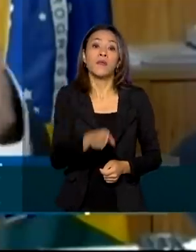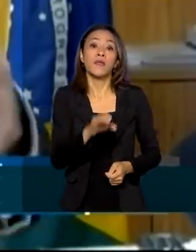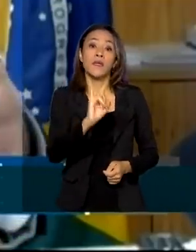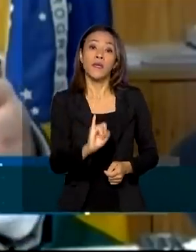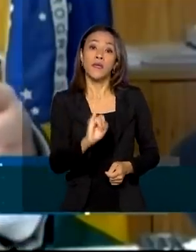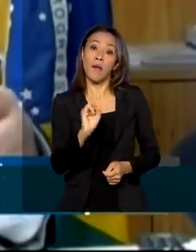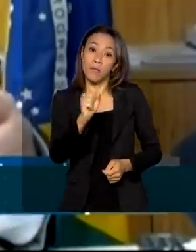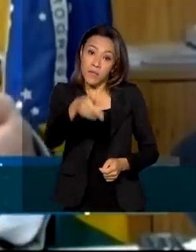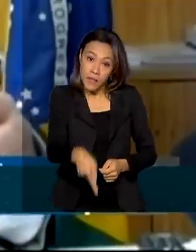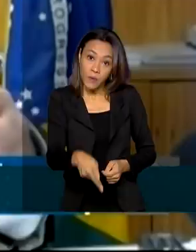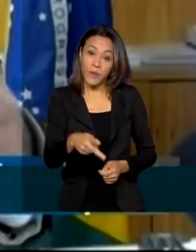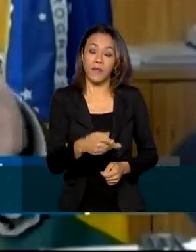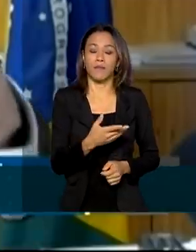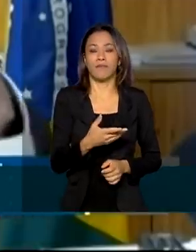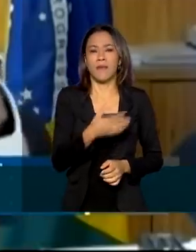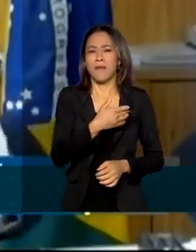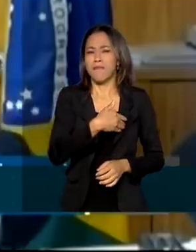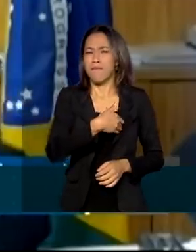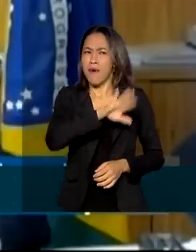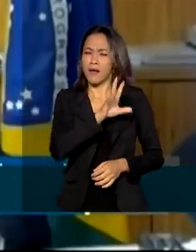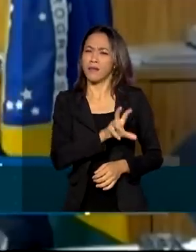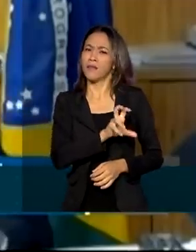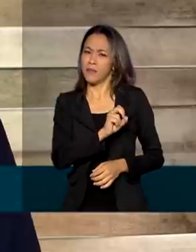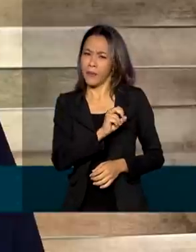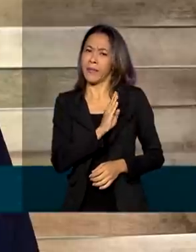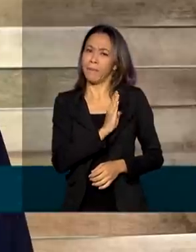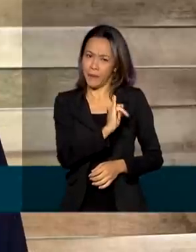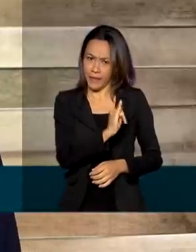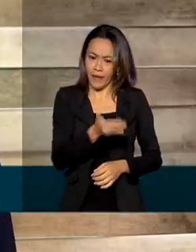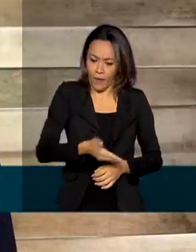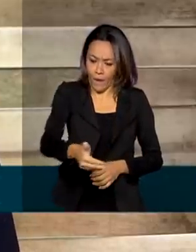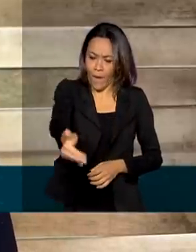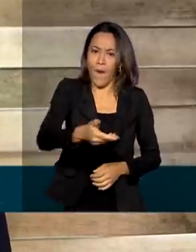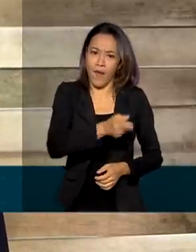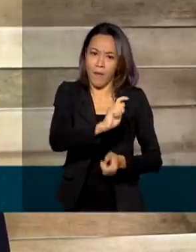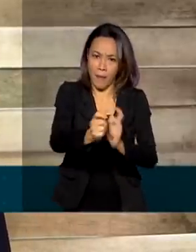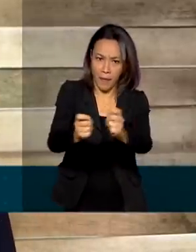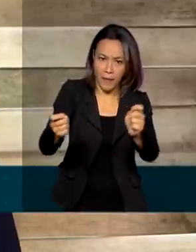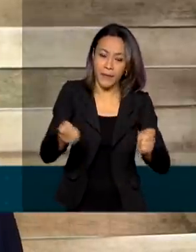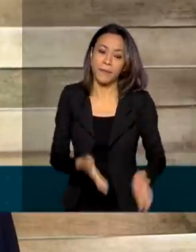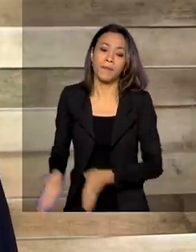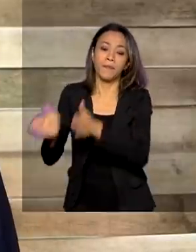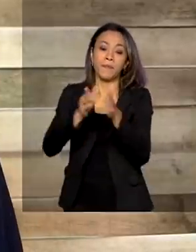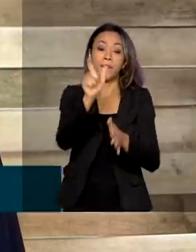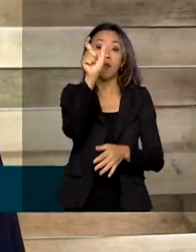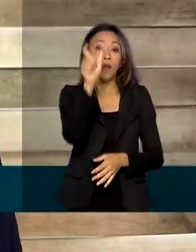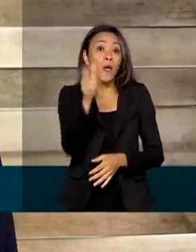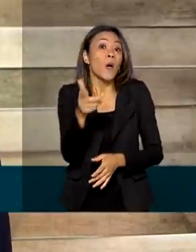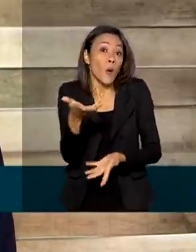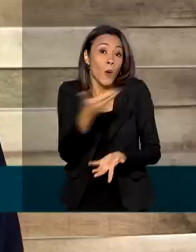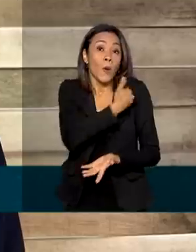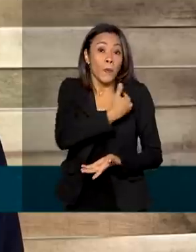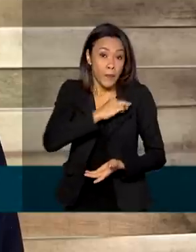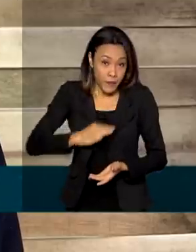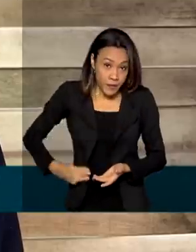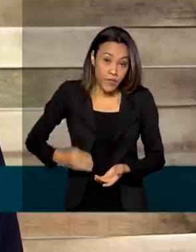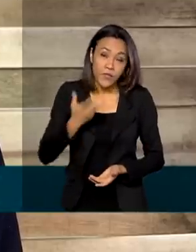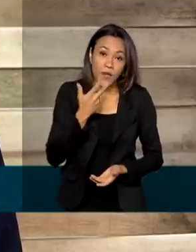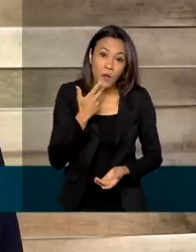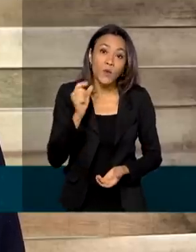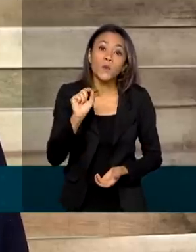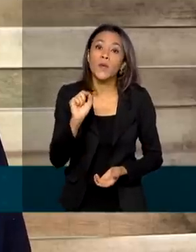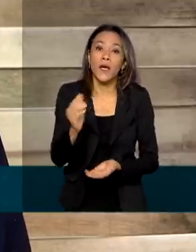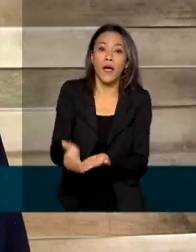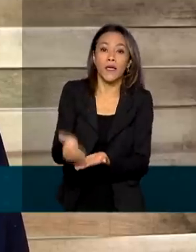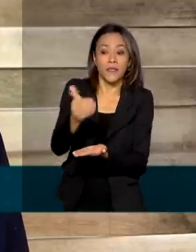vem de dezembro para agora. Durante a reunião, o ministro falou ainda sobre o adiamento do pagamento de